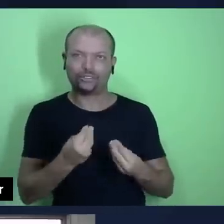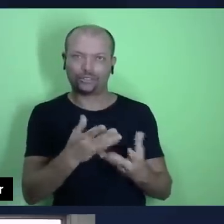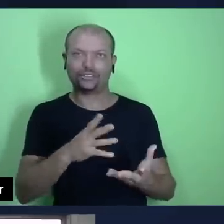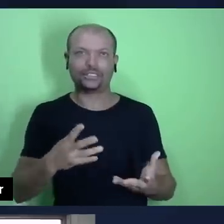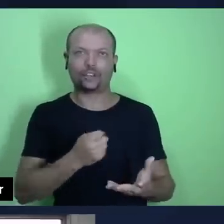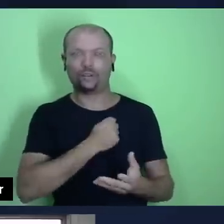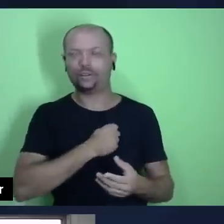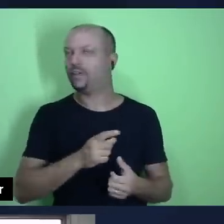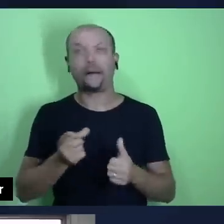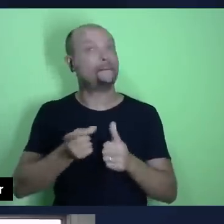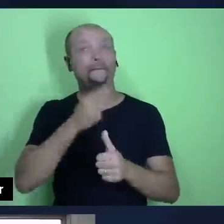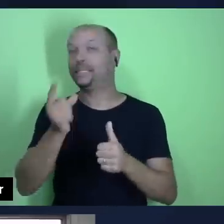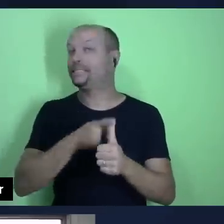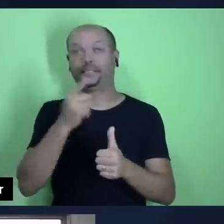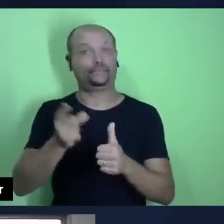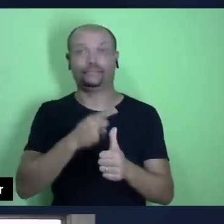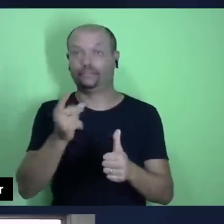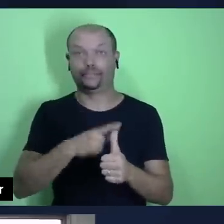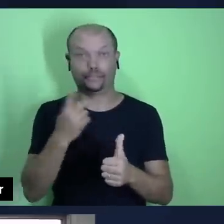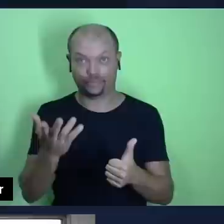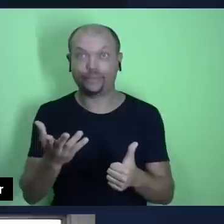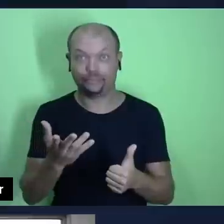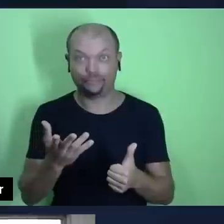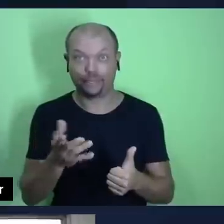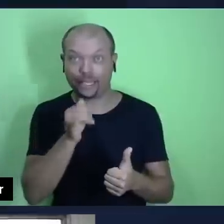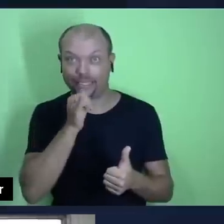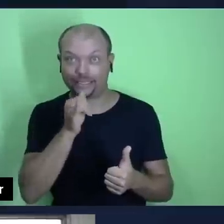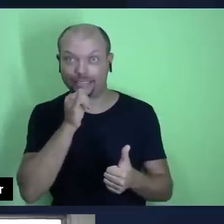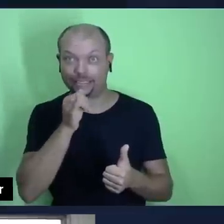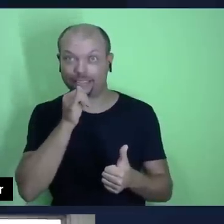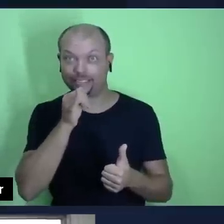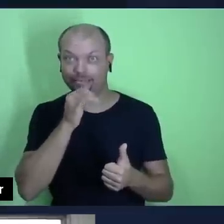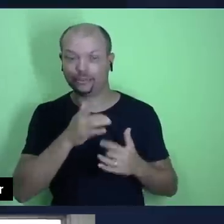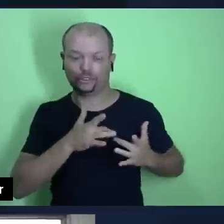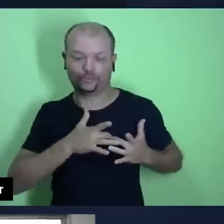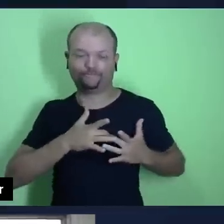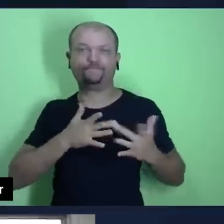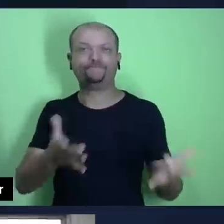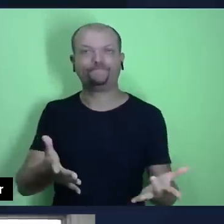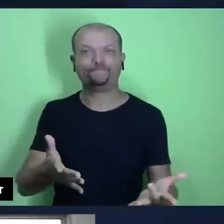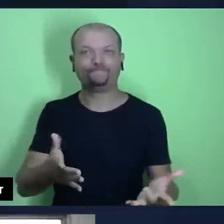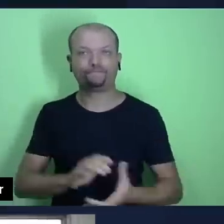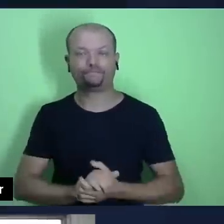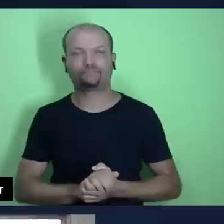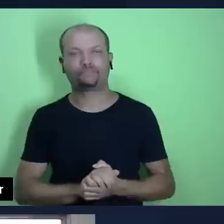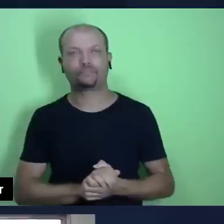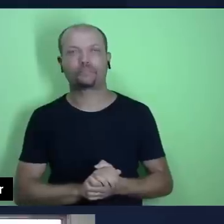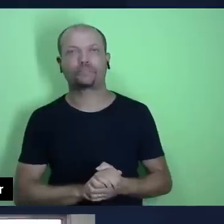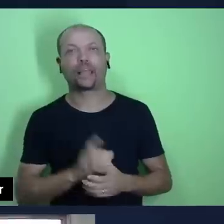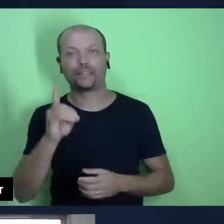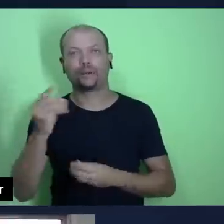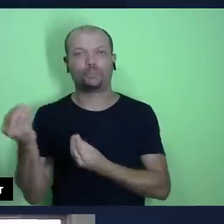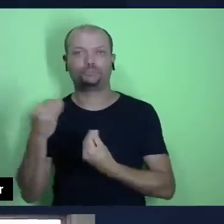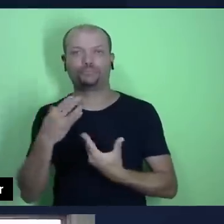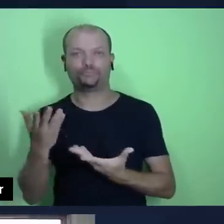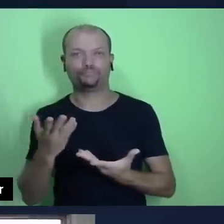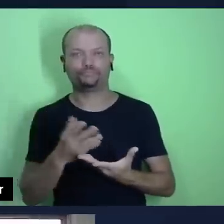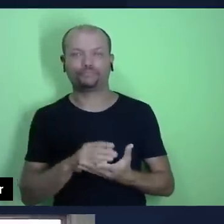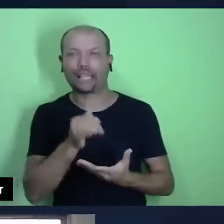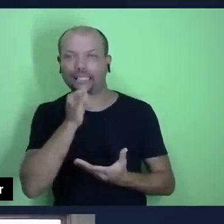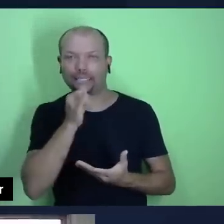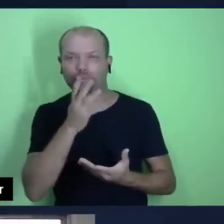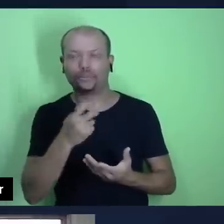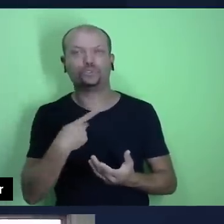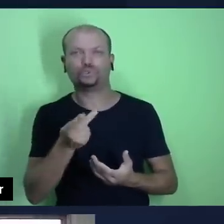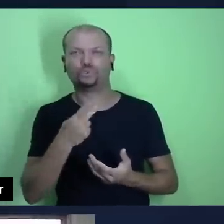exemplo, o máximo exemplo de altruísmo, ok? Então, o exemplo de Deus já nos mostra que nós não devemos